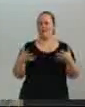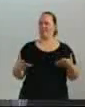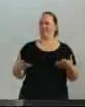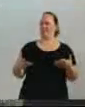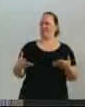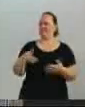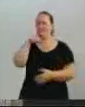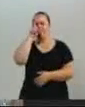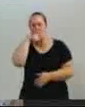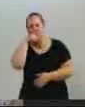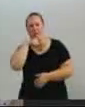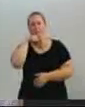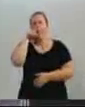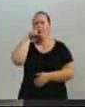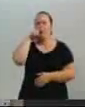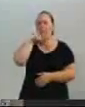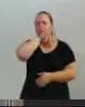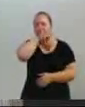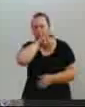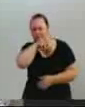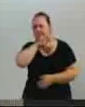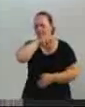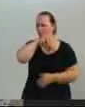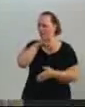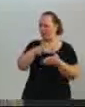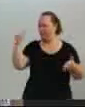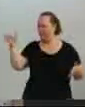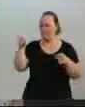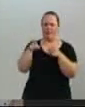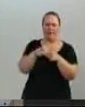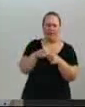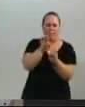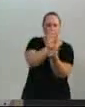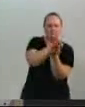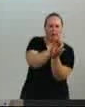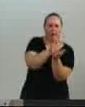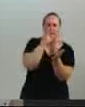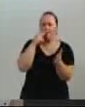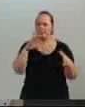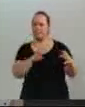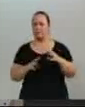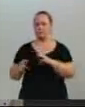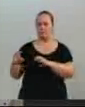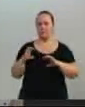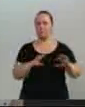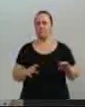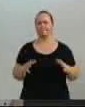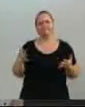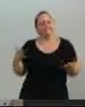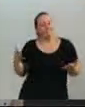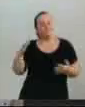papagaio, periquito, cobra criada, cobra grande, cobra pequena, um comendo o outro, abril e maio,